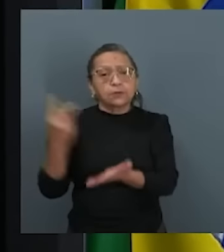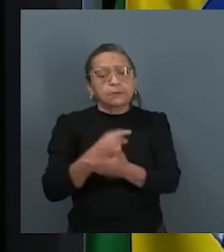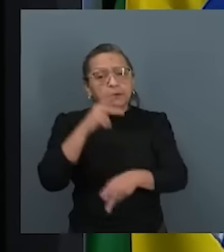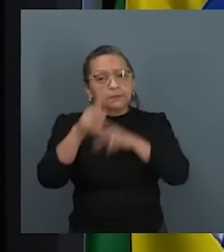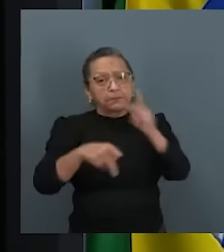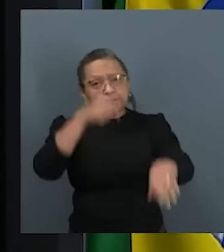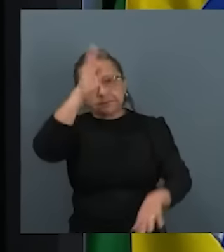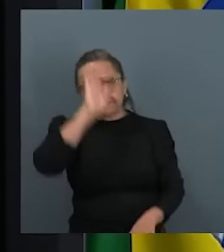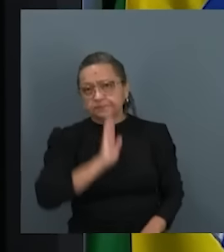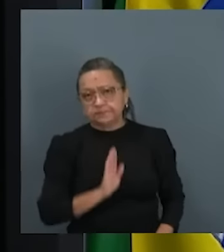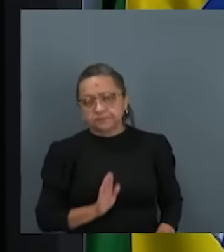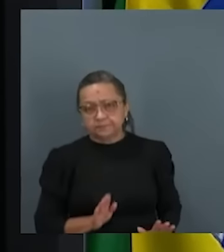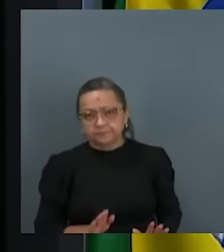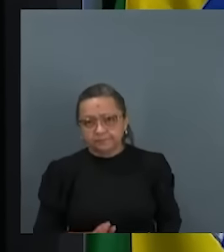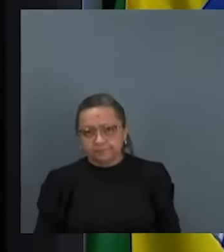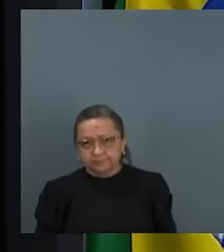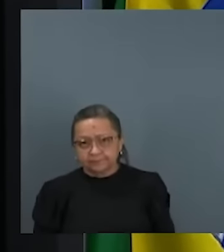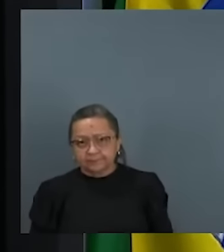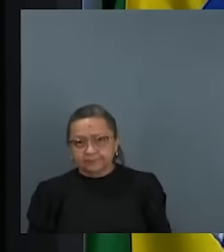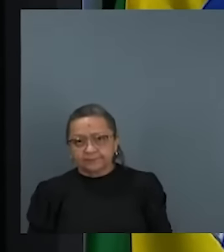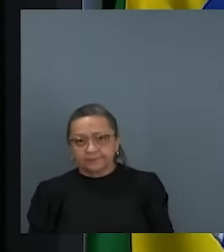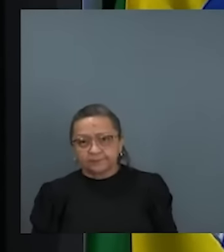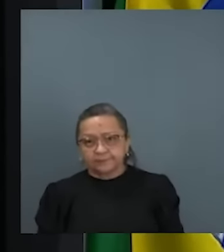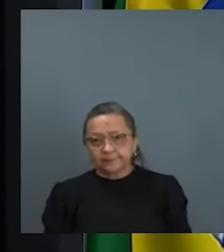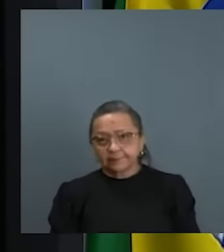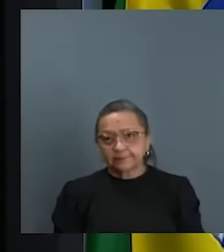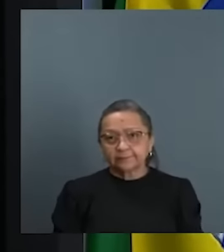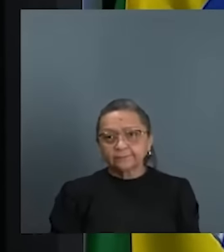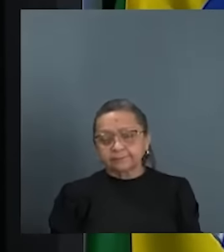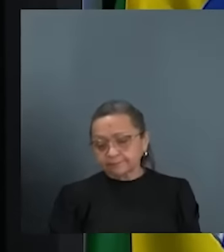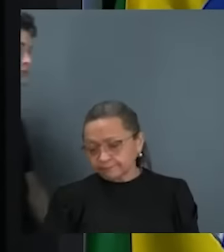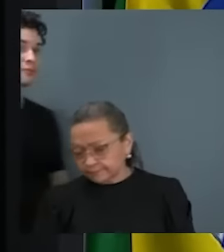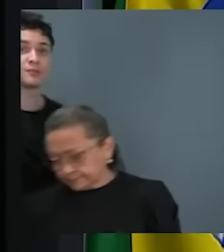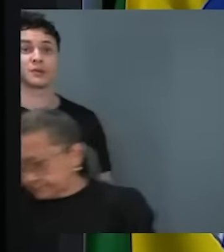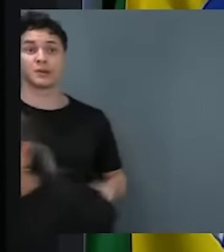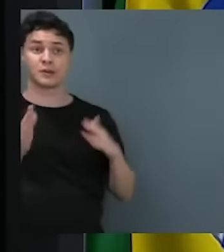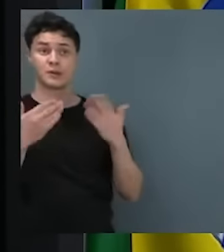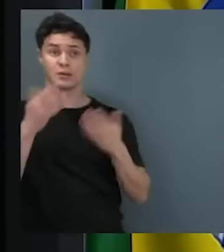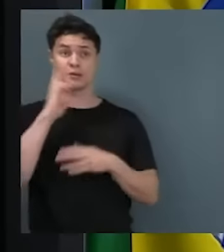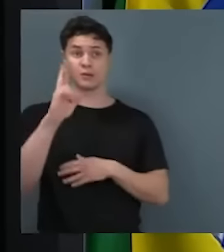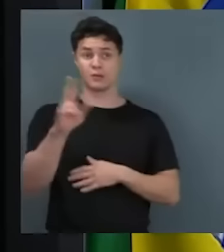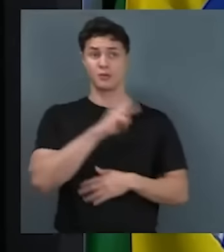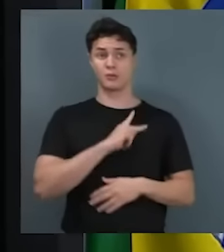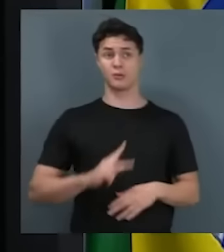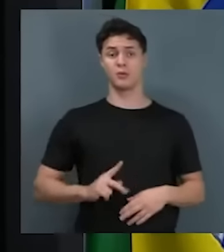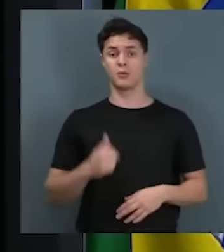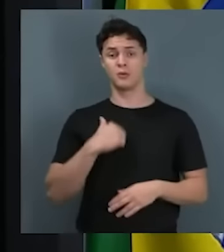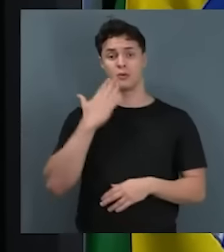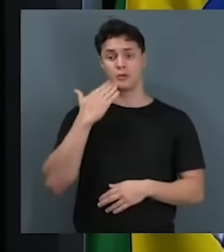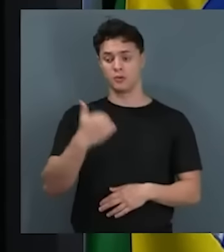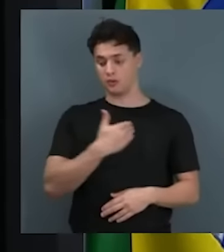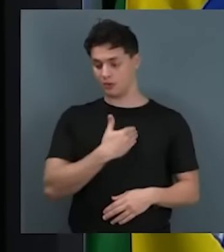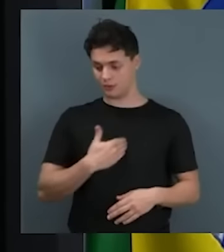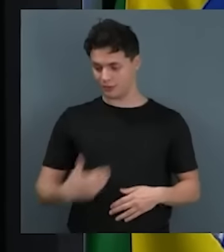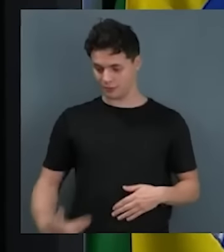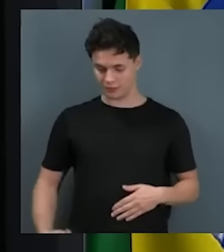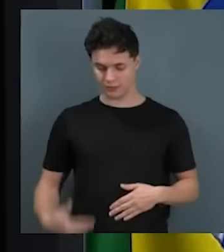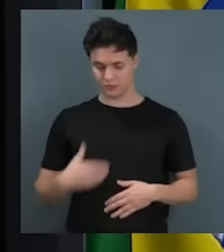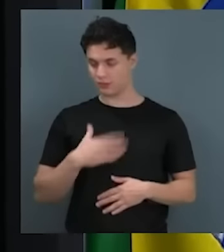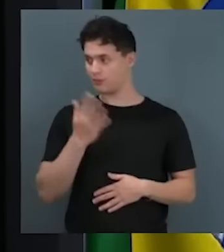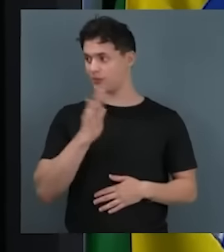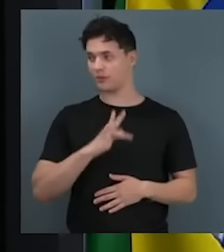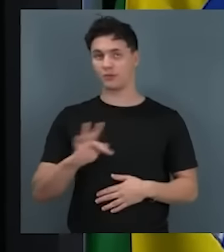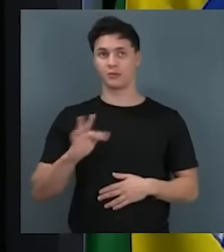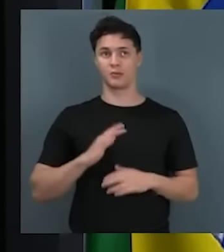população brasileira. Bom, senhor presidente, eu sei que o governo federal também pretende propor medidas para o